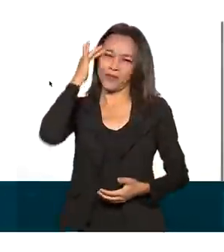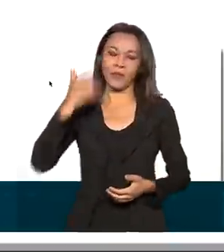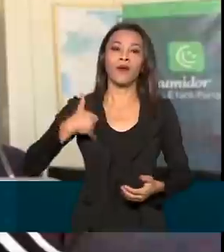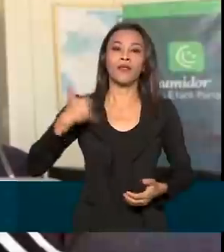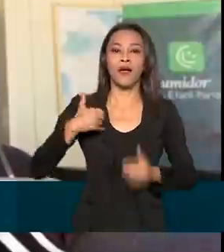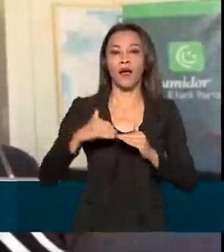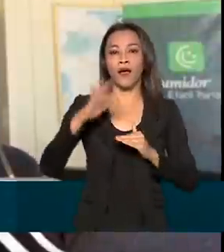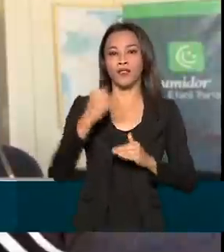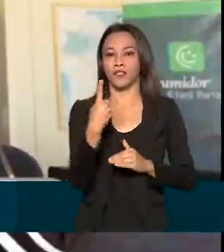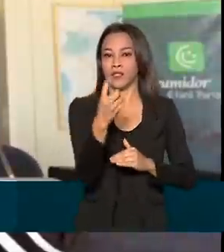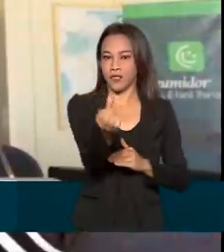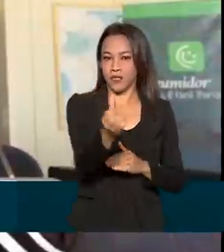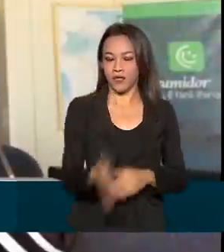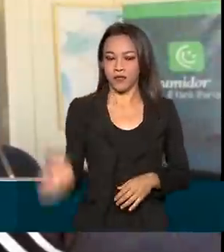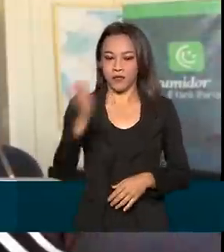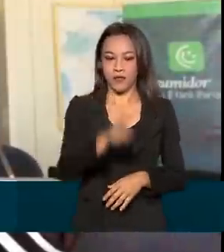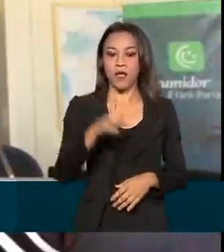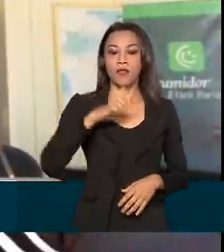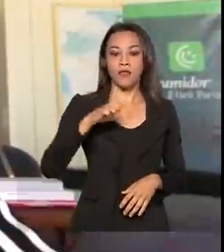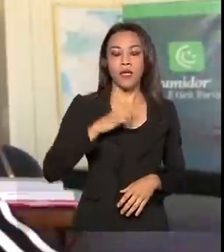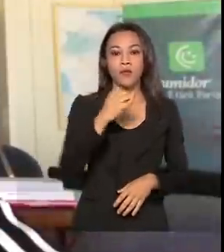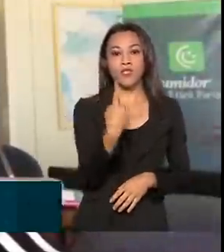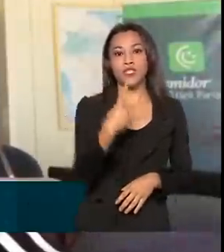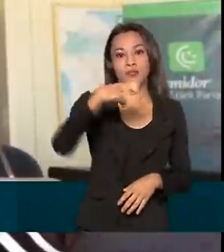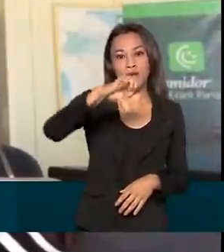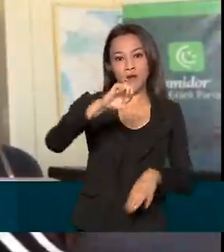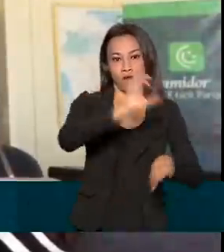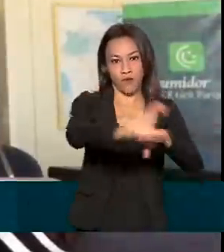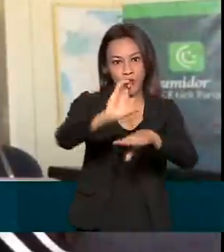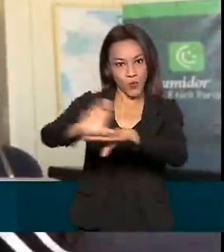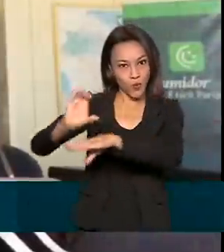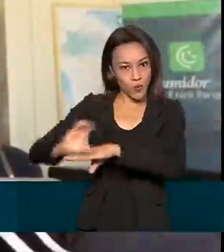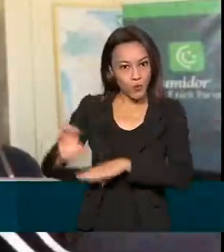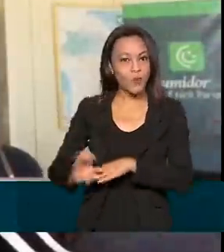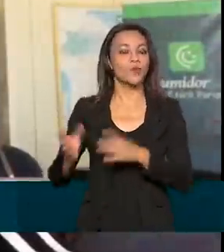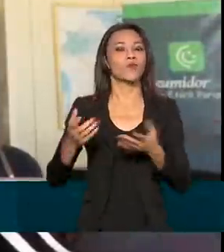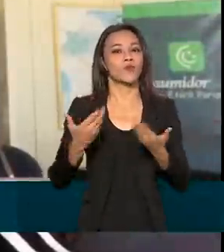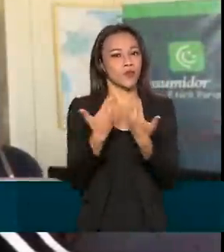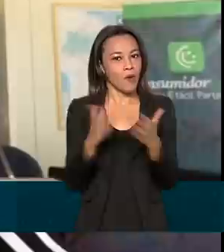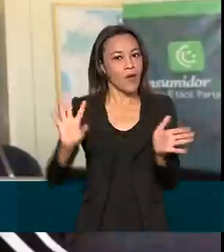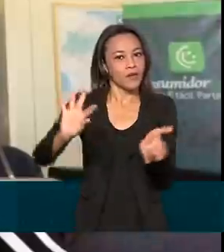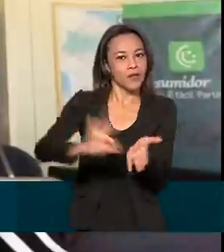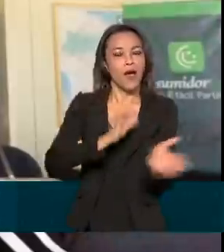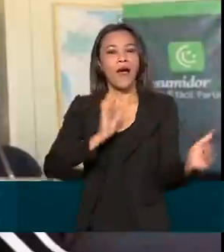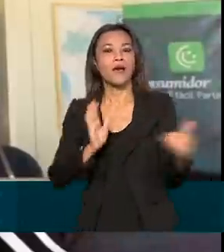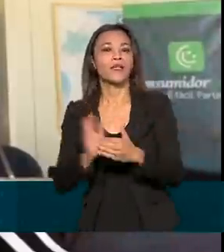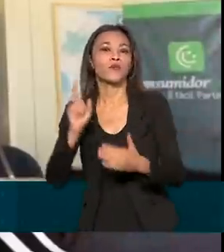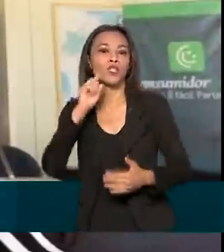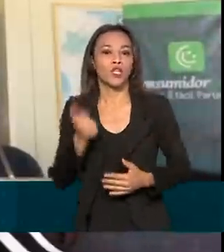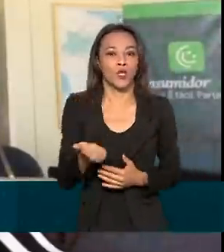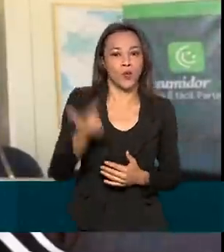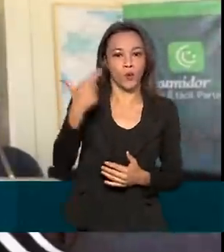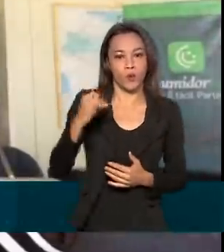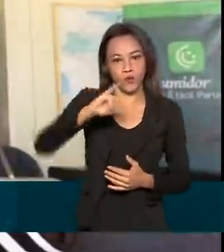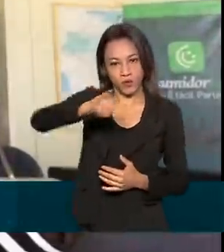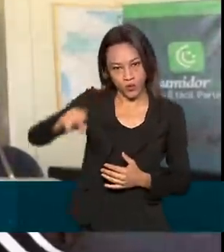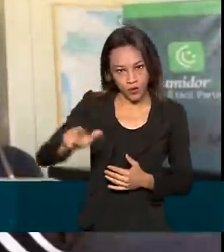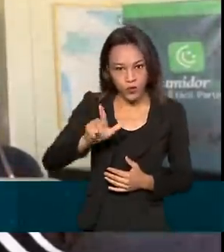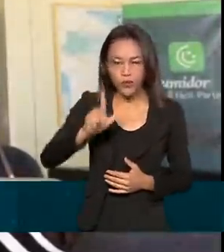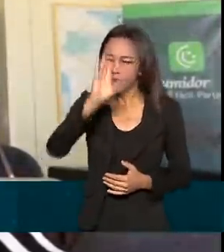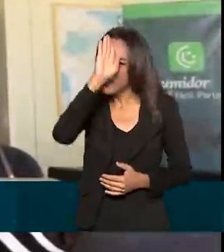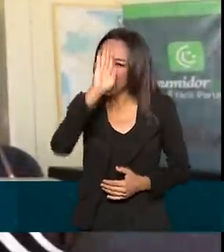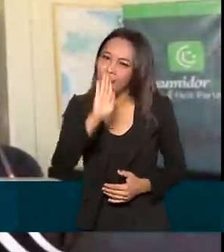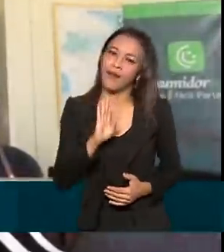anos. Nós temos 19 cursos sendo ofertados, com matrículas que vão até o dia 12 de julho. São cursos